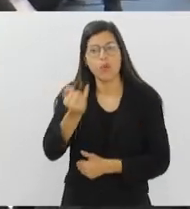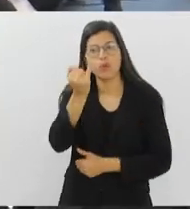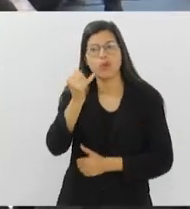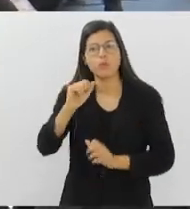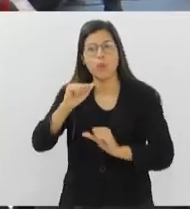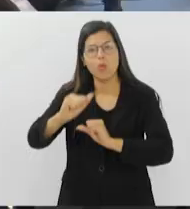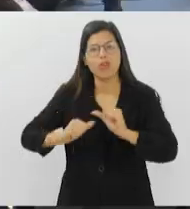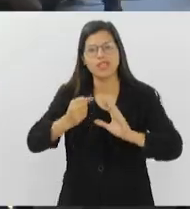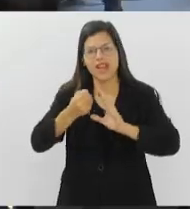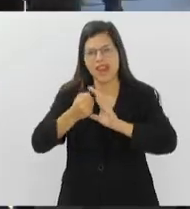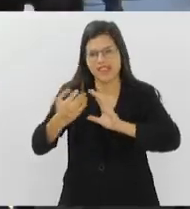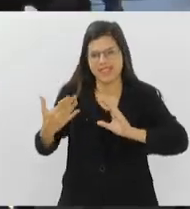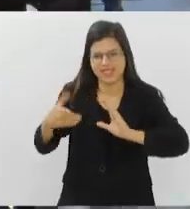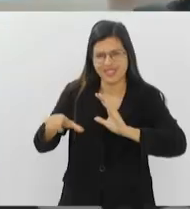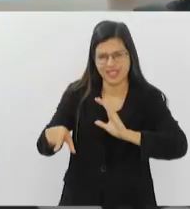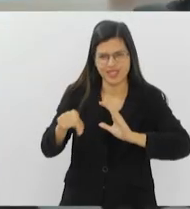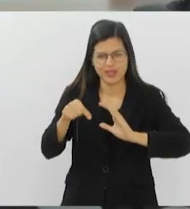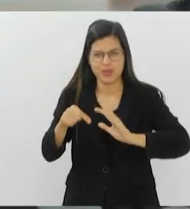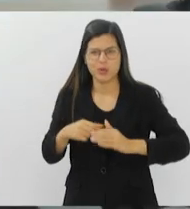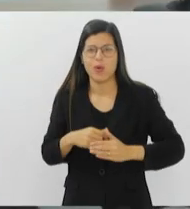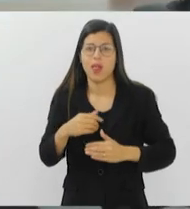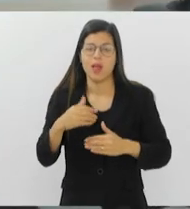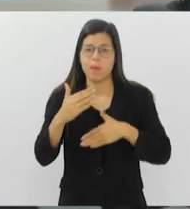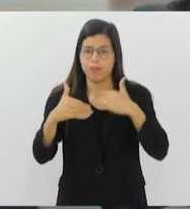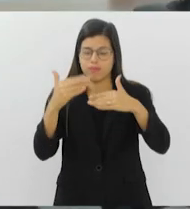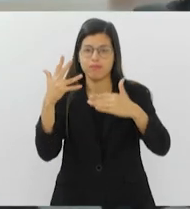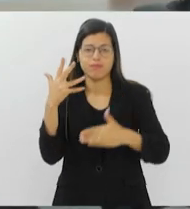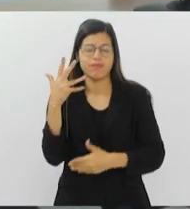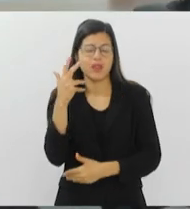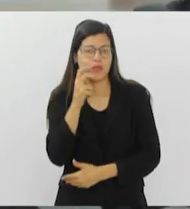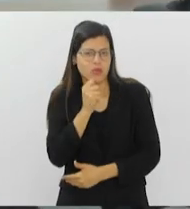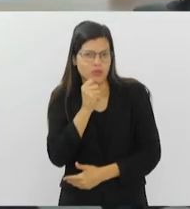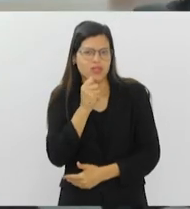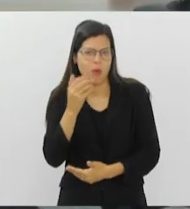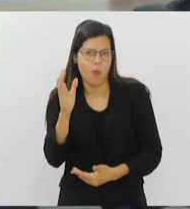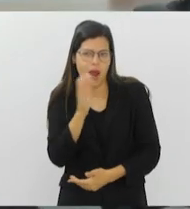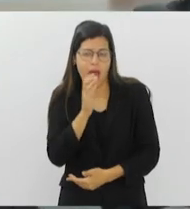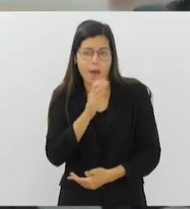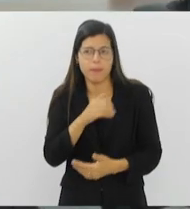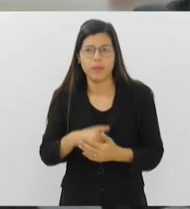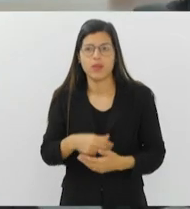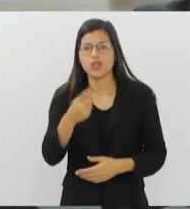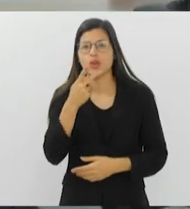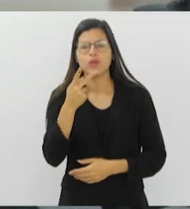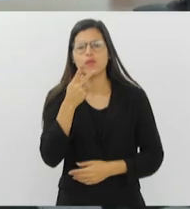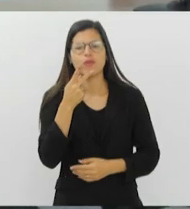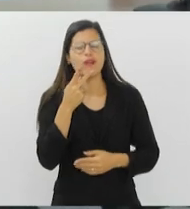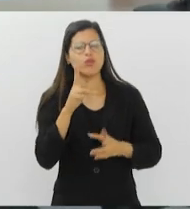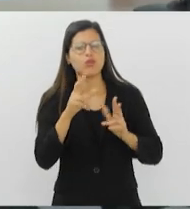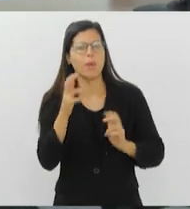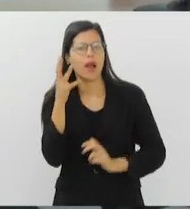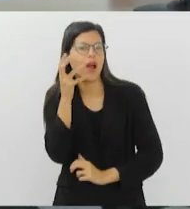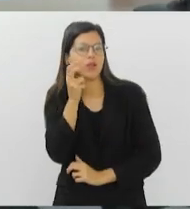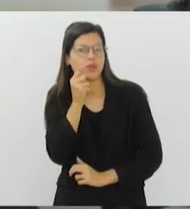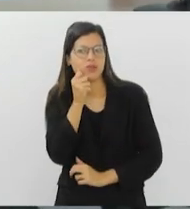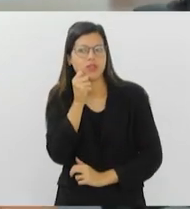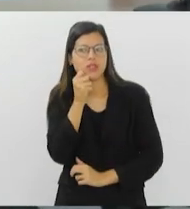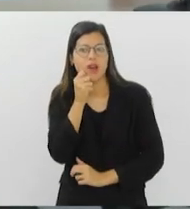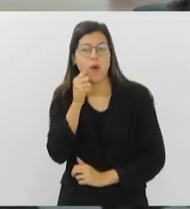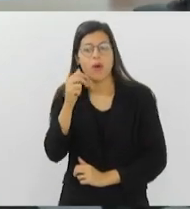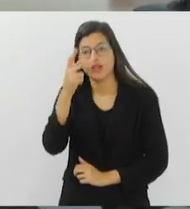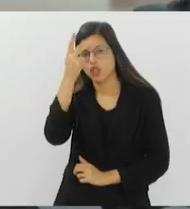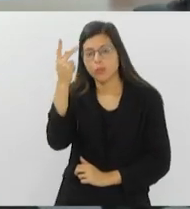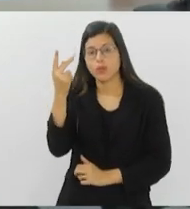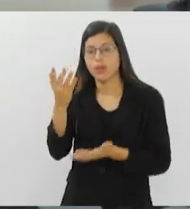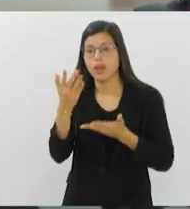processo de adoção acelerado. Quando você fala de adoção, primeiramente a maioria das pessoas se habilitam para um